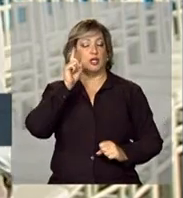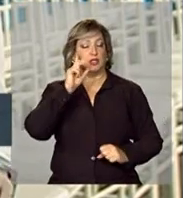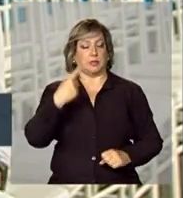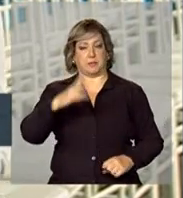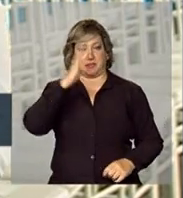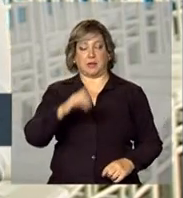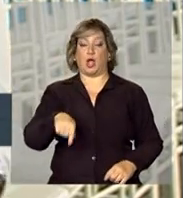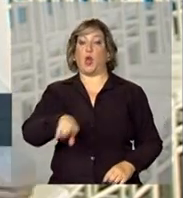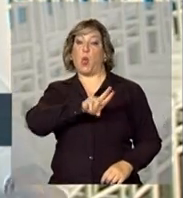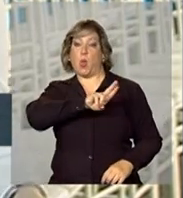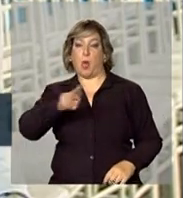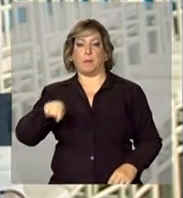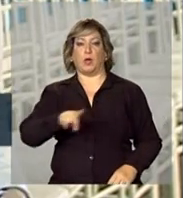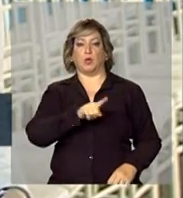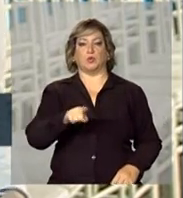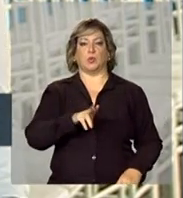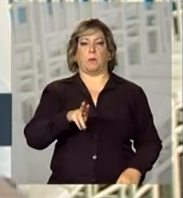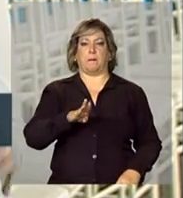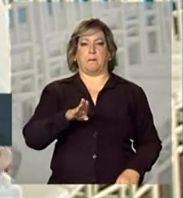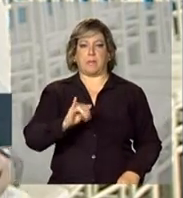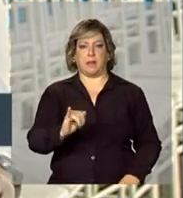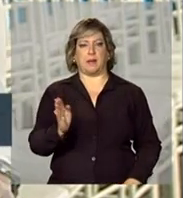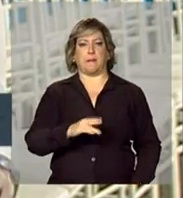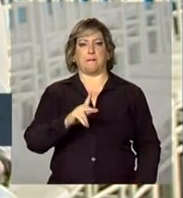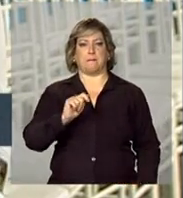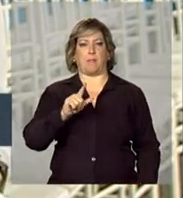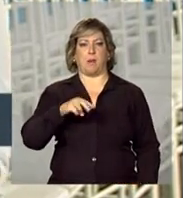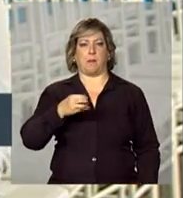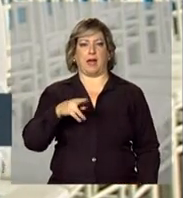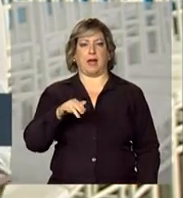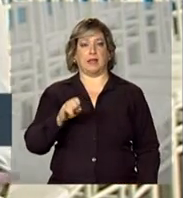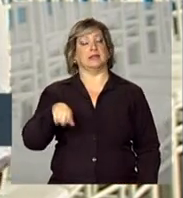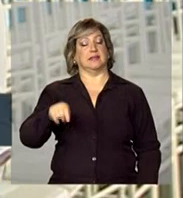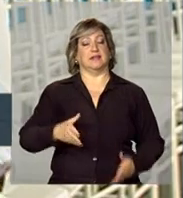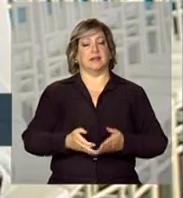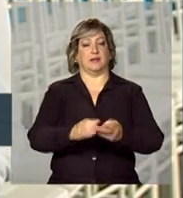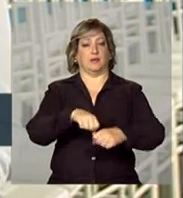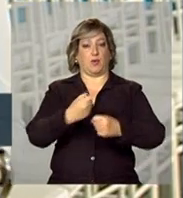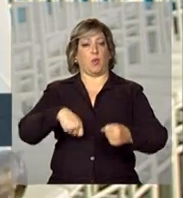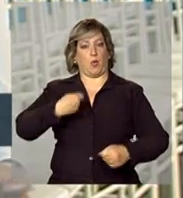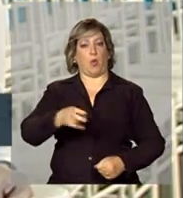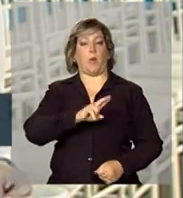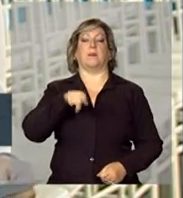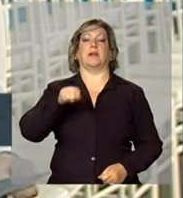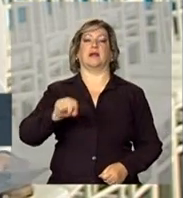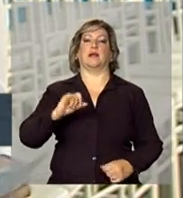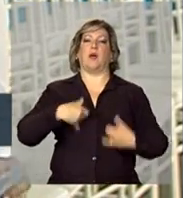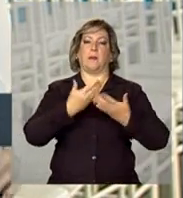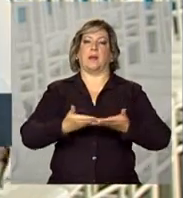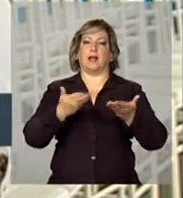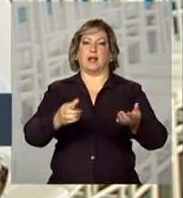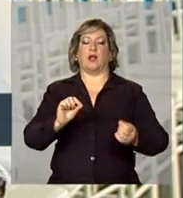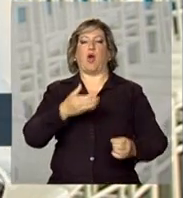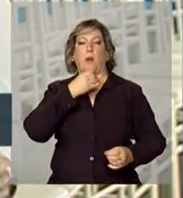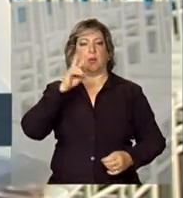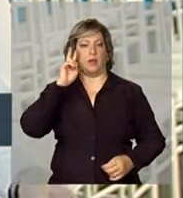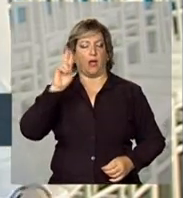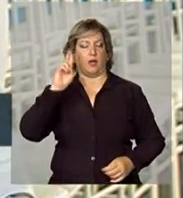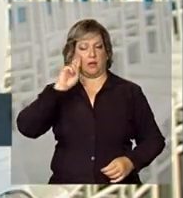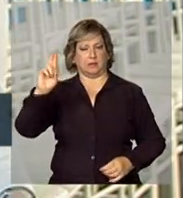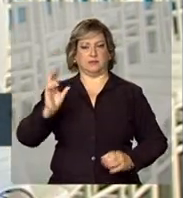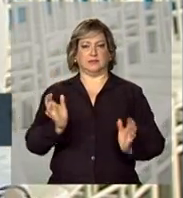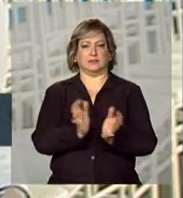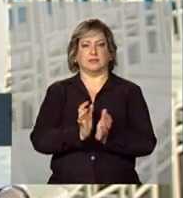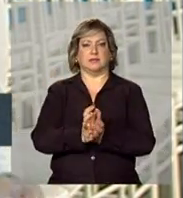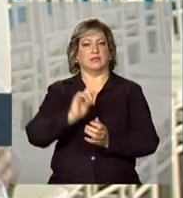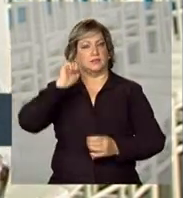O nome da embarcação é Zumbi dos Palmares, uma homenagem ao líder da resistência à escravidão. Esta é a quinta